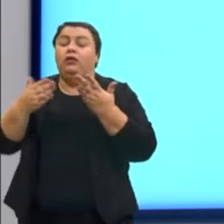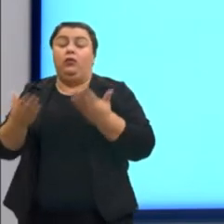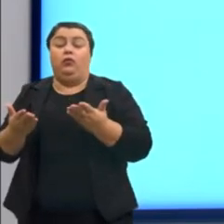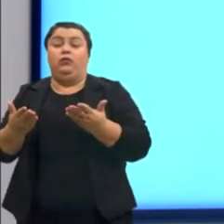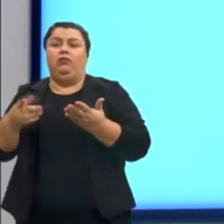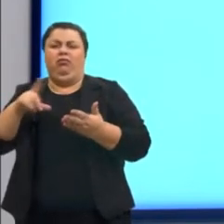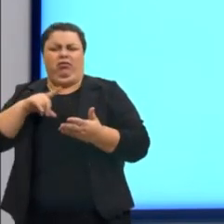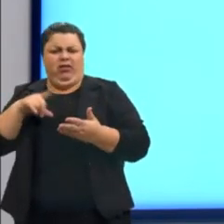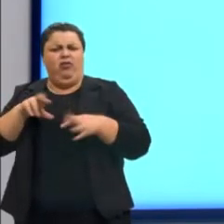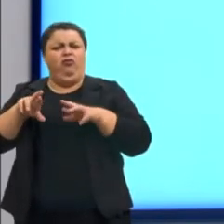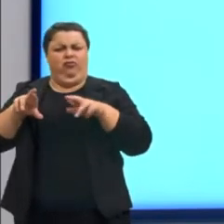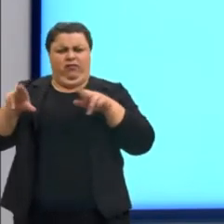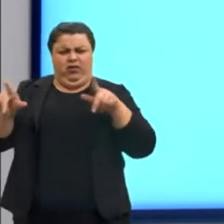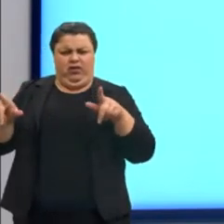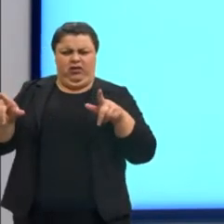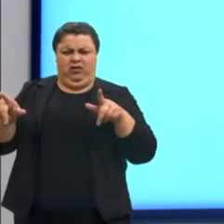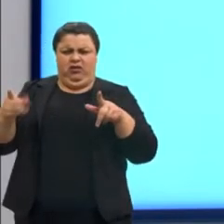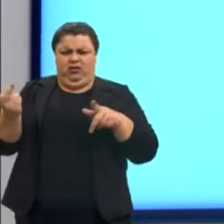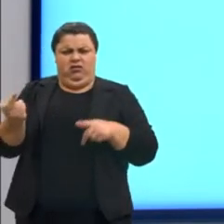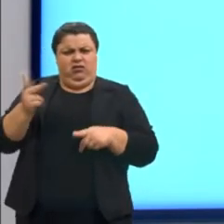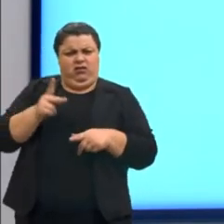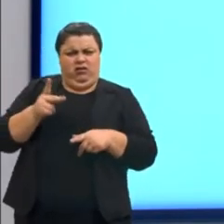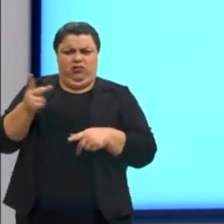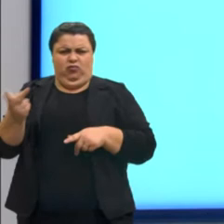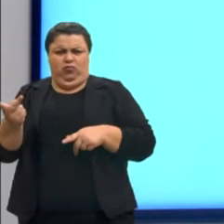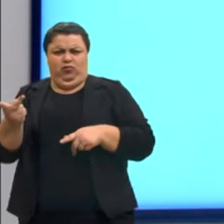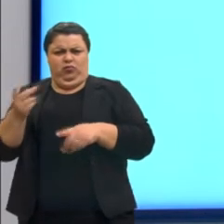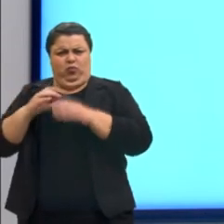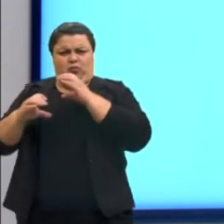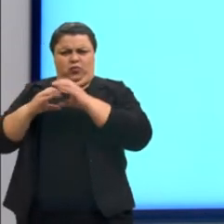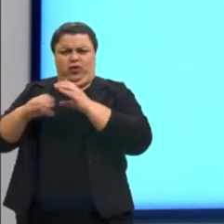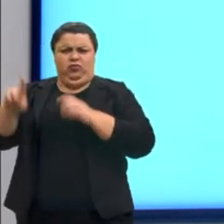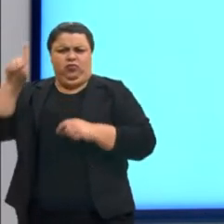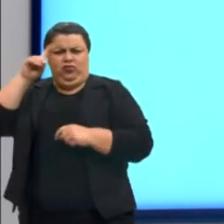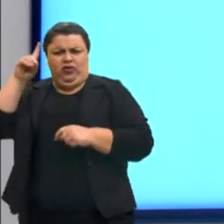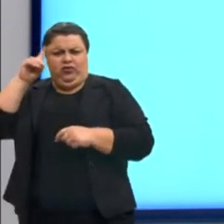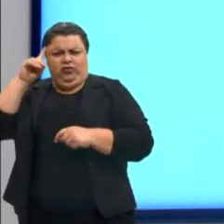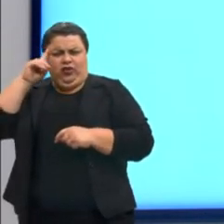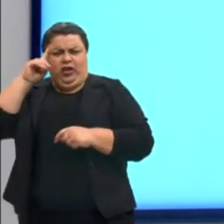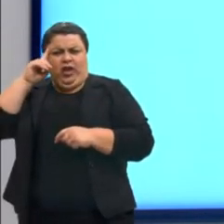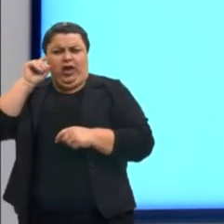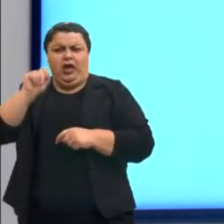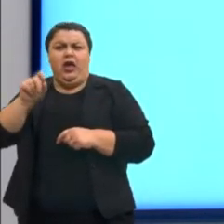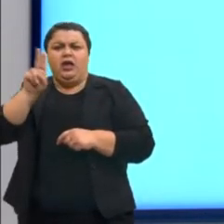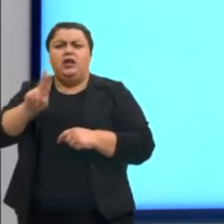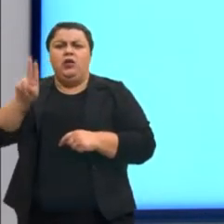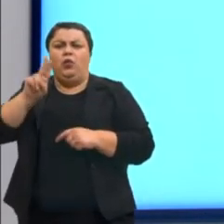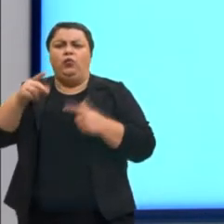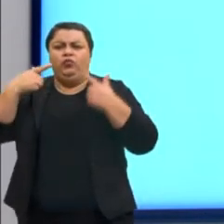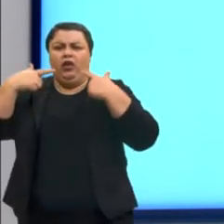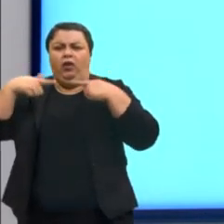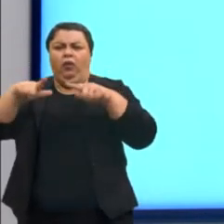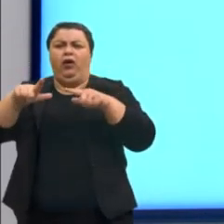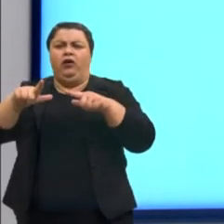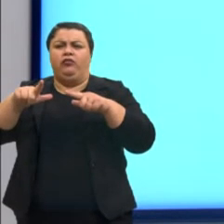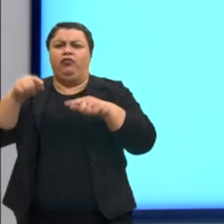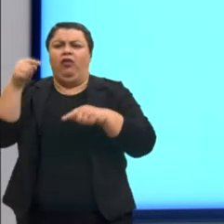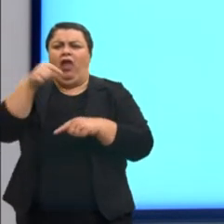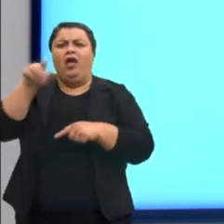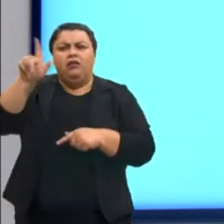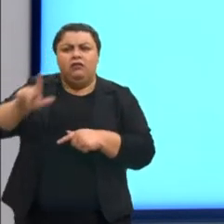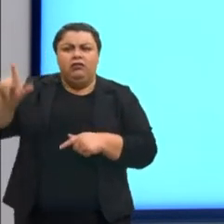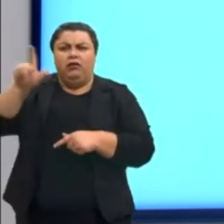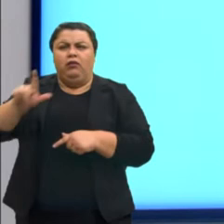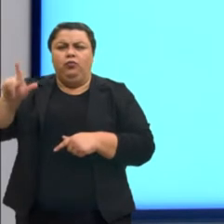Tem diferença entre essa linguagem que eu uso para me comunicar no dia a dia e a linguagem que a gente vê usada lá na literatura,